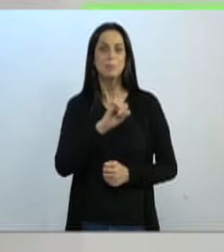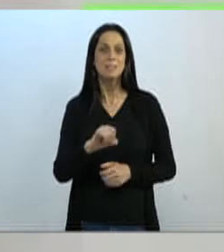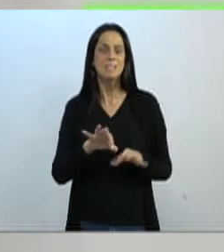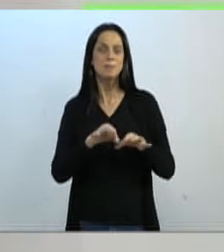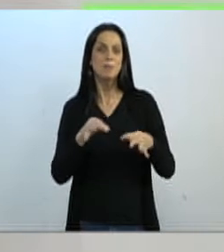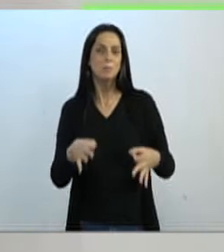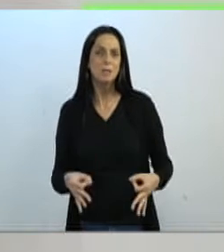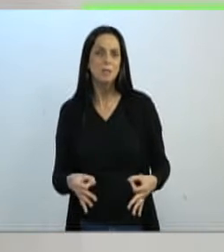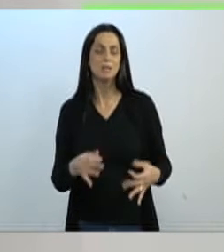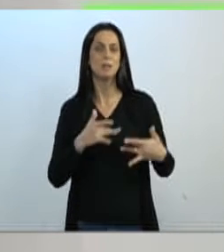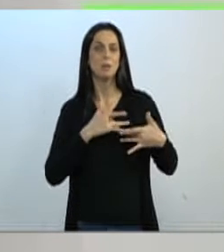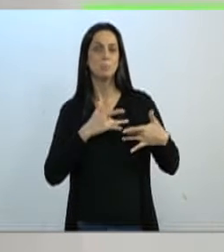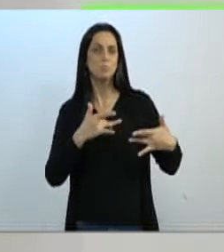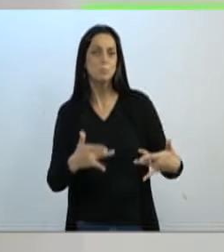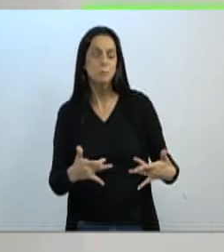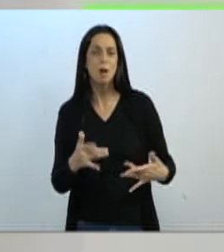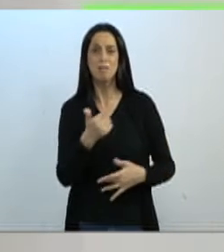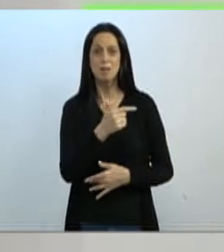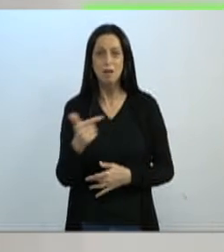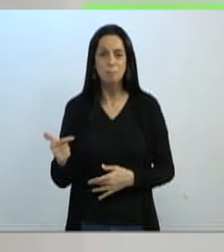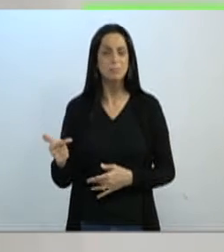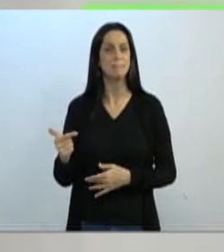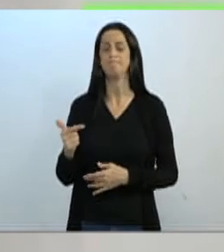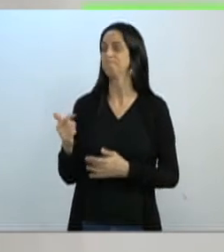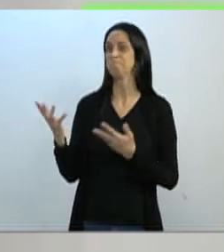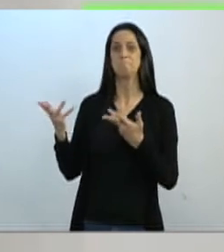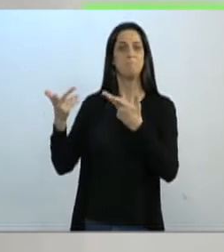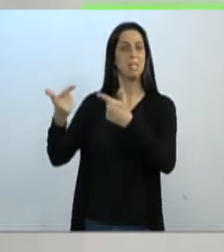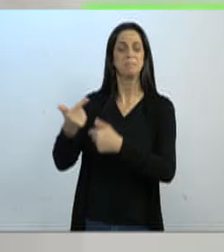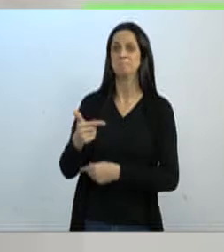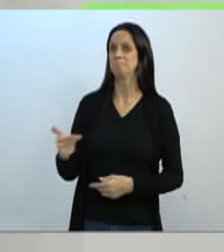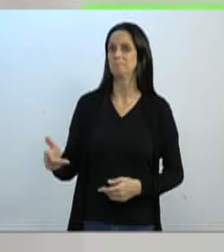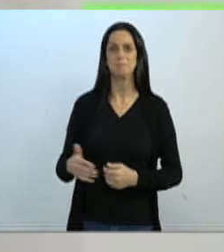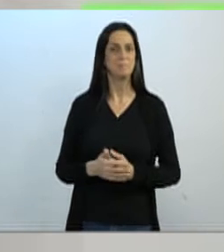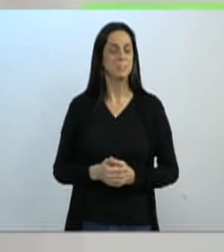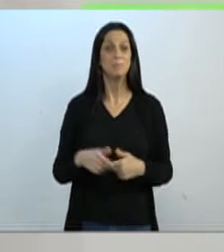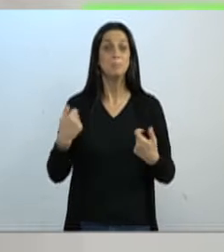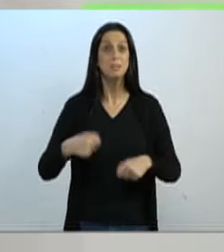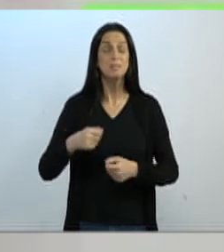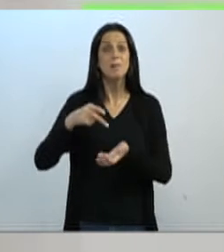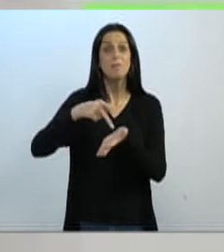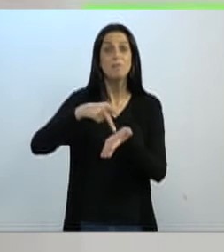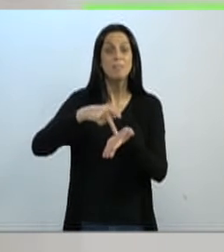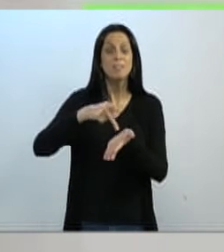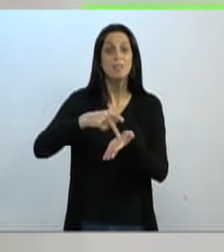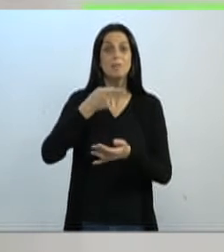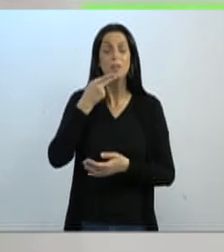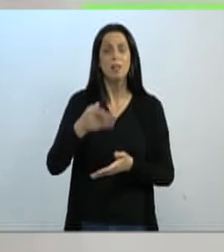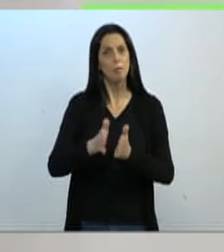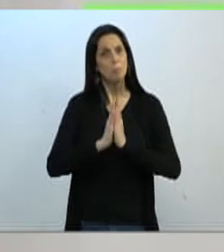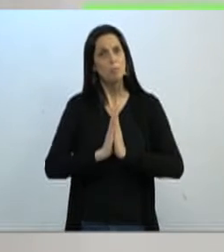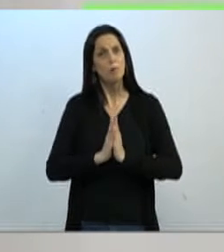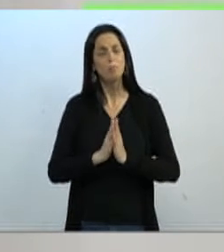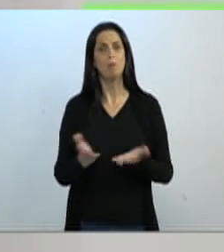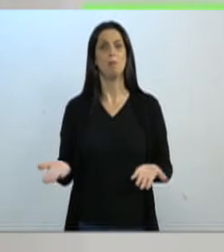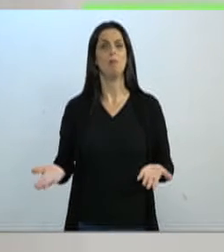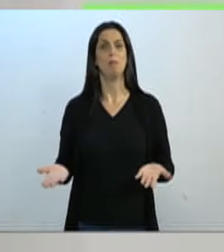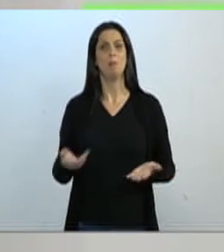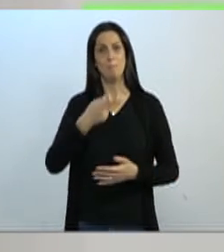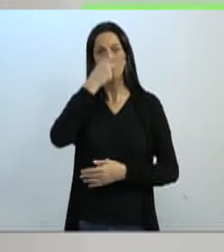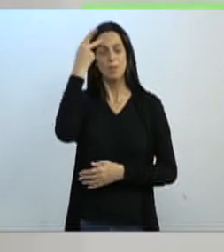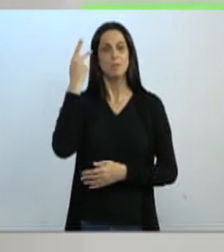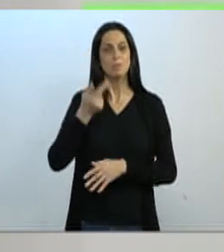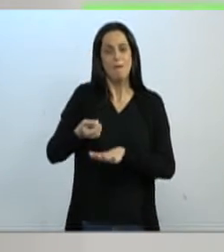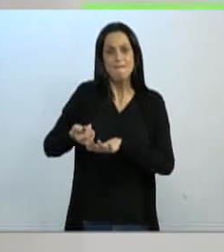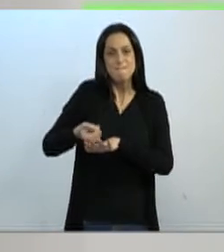verdade estiverem ausentes. Não existe grandeza se não houver verdade. Por favor, senhores produtores de fake